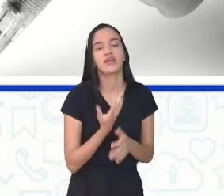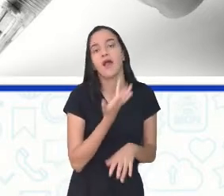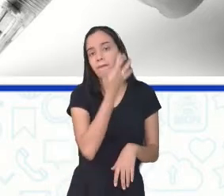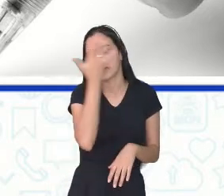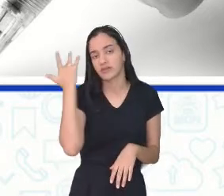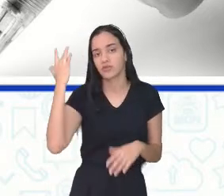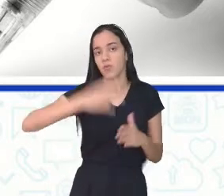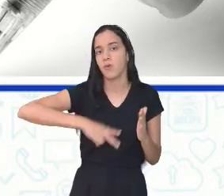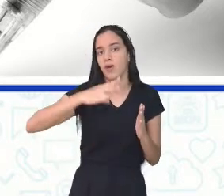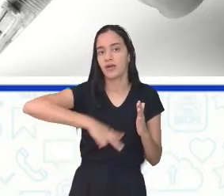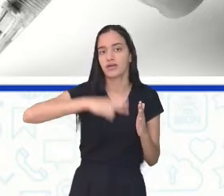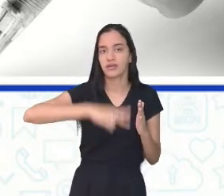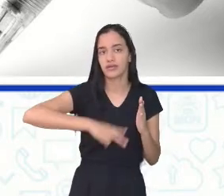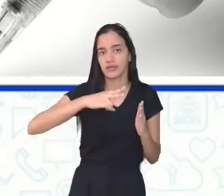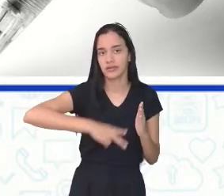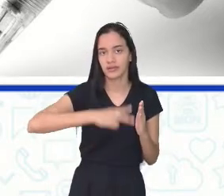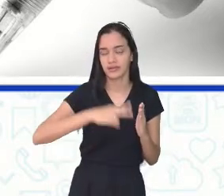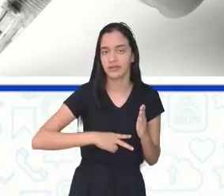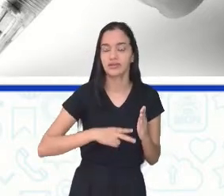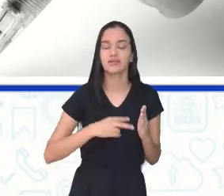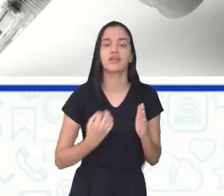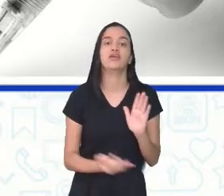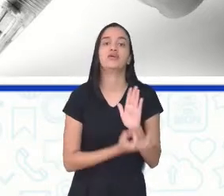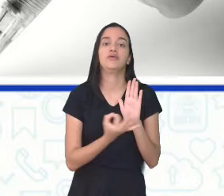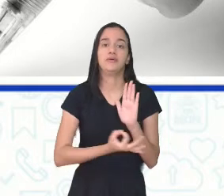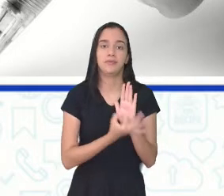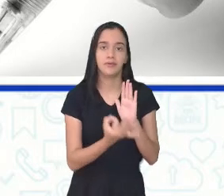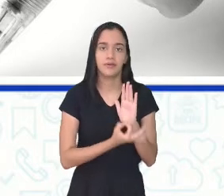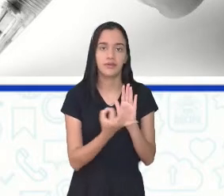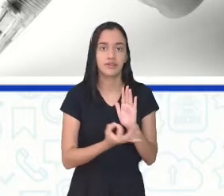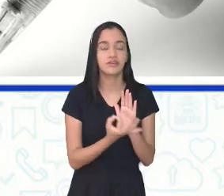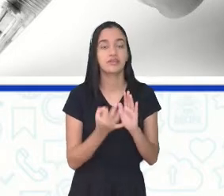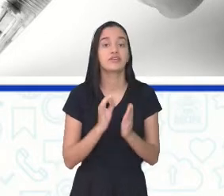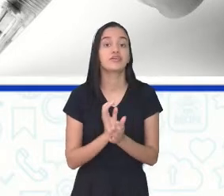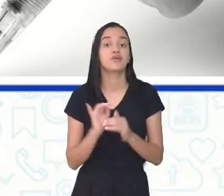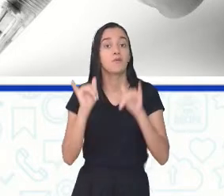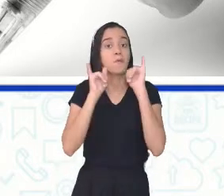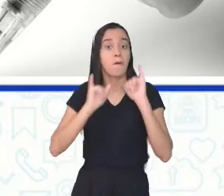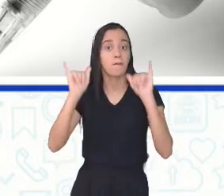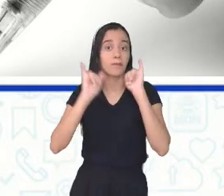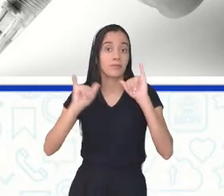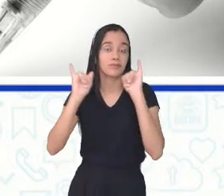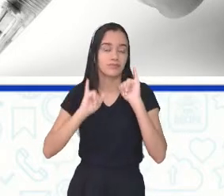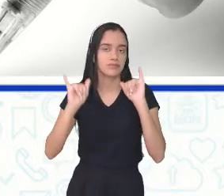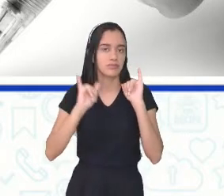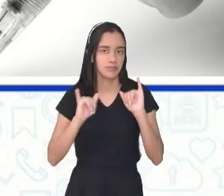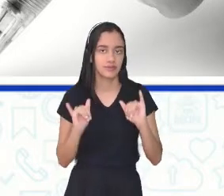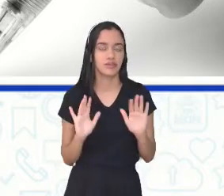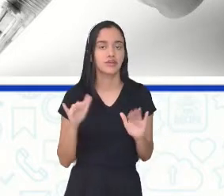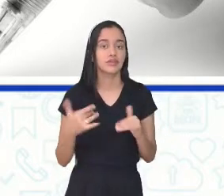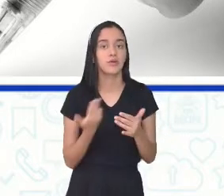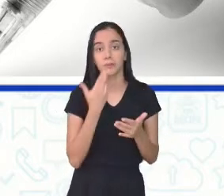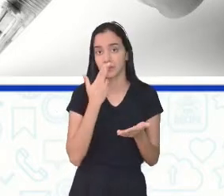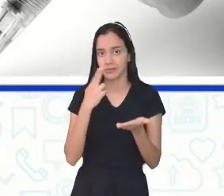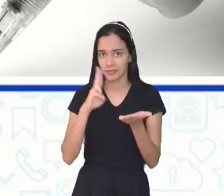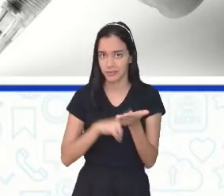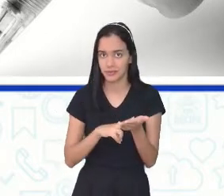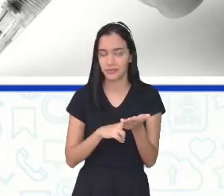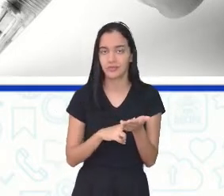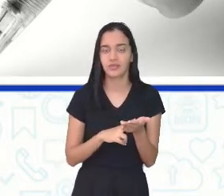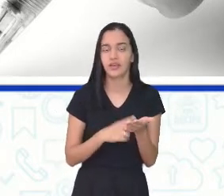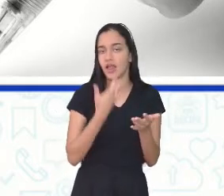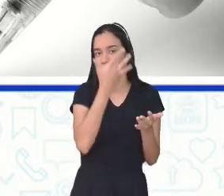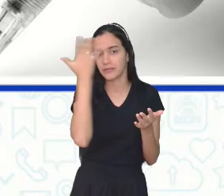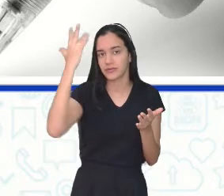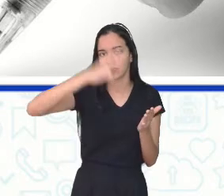dissertava seu comentário a respeito de uma matéria. Então, essa carta de leitor,